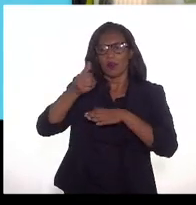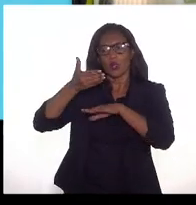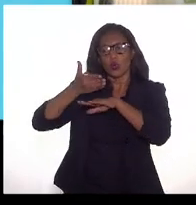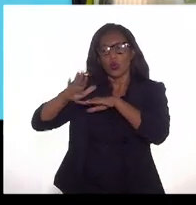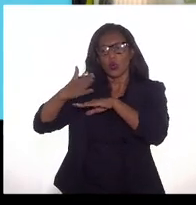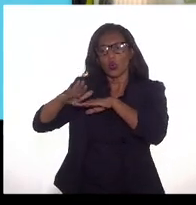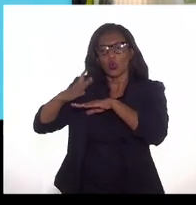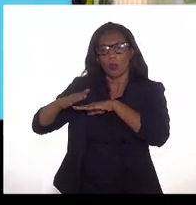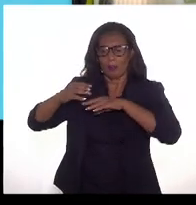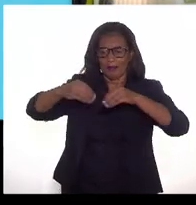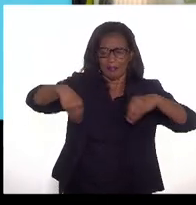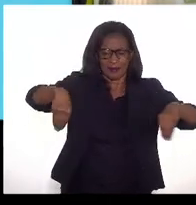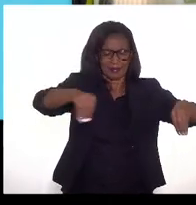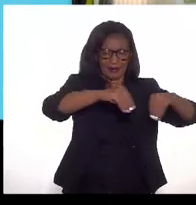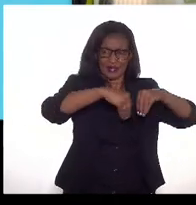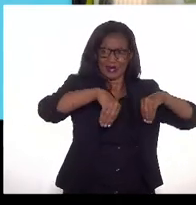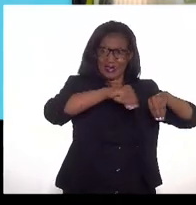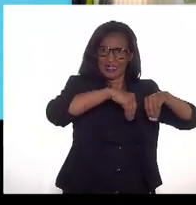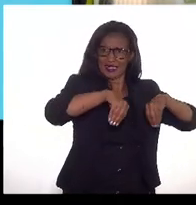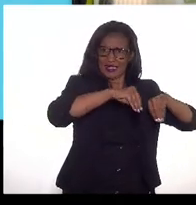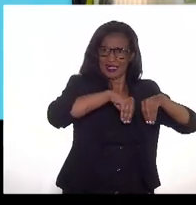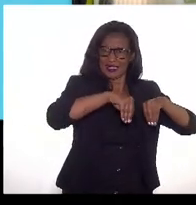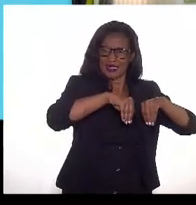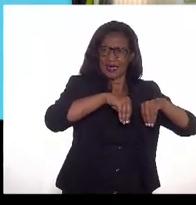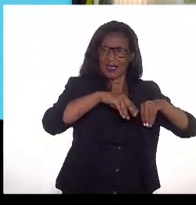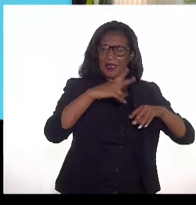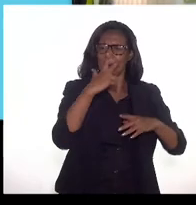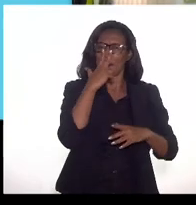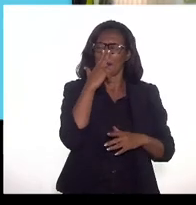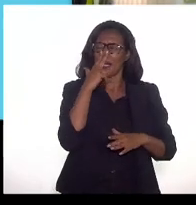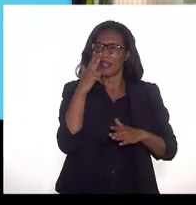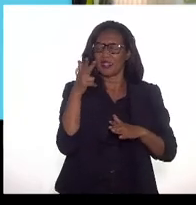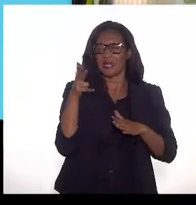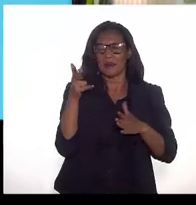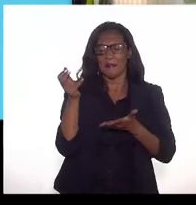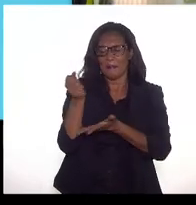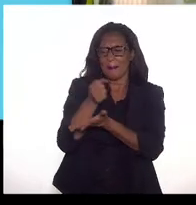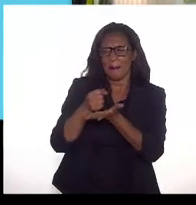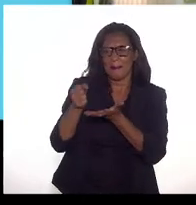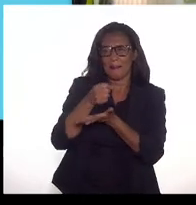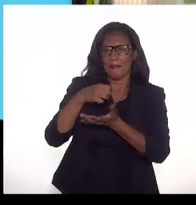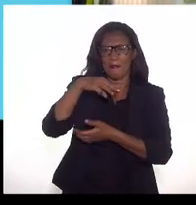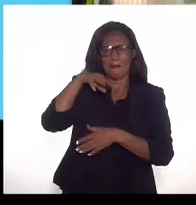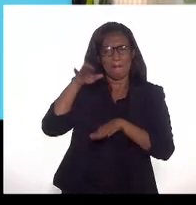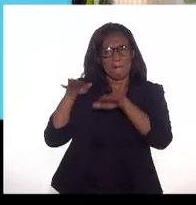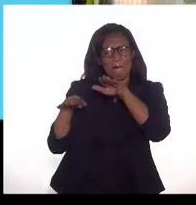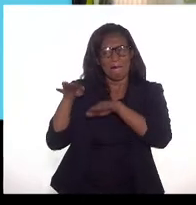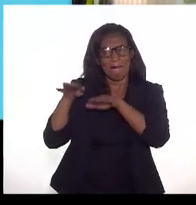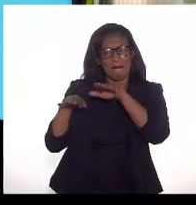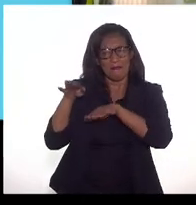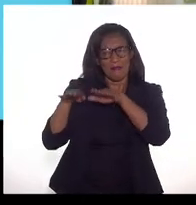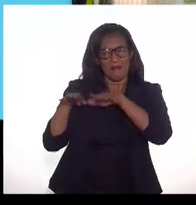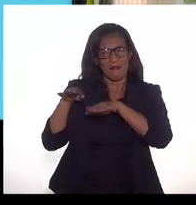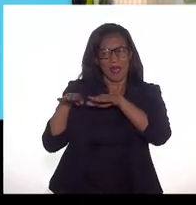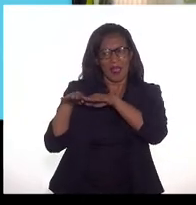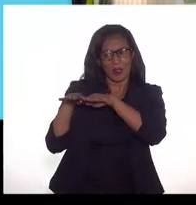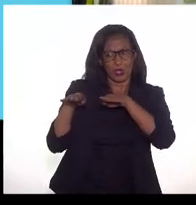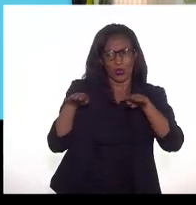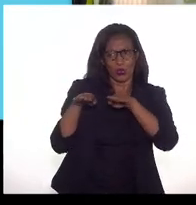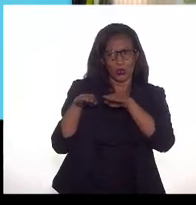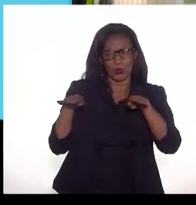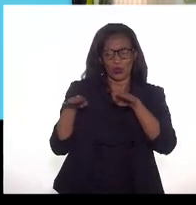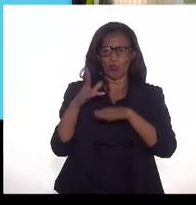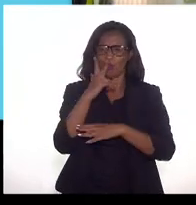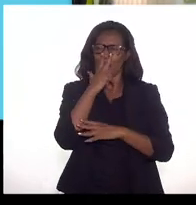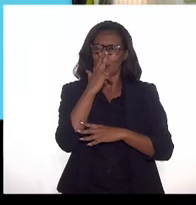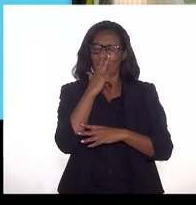terra eu diria que um número mágico médio né eu gosto muito de média né seria alguma coisa